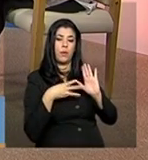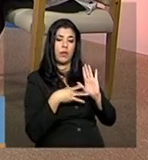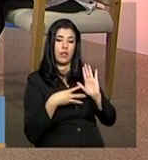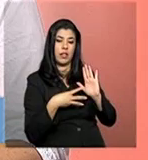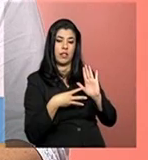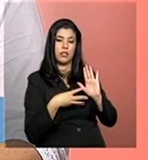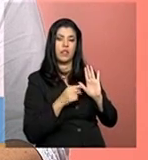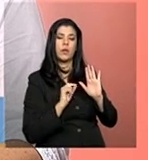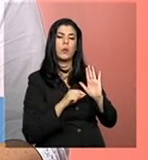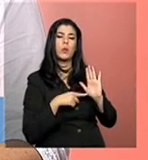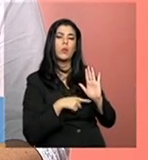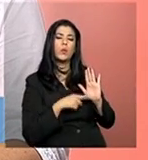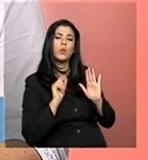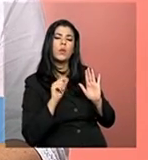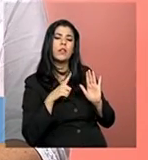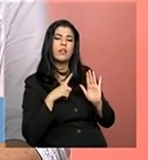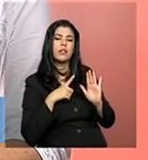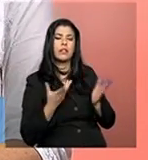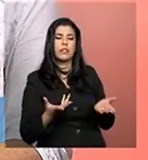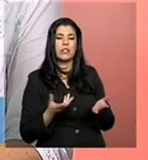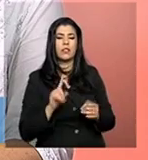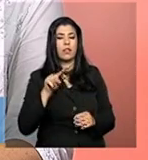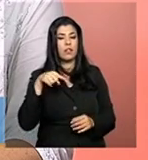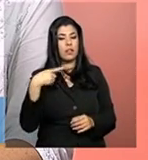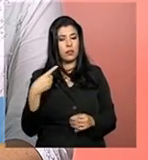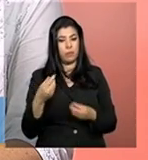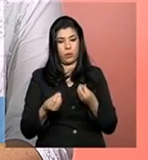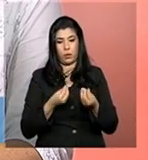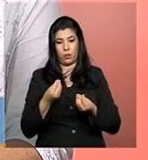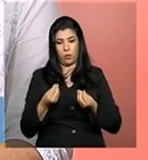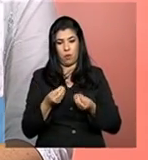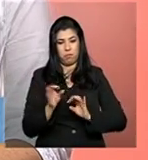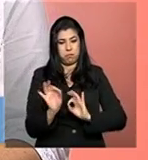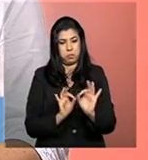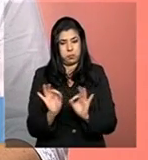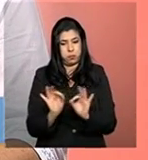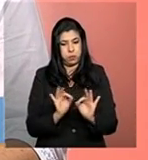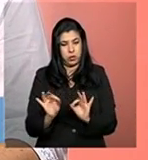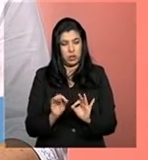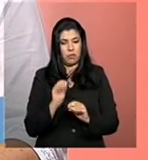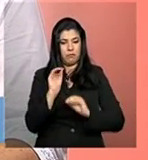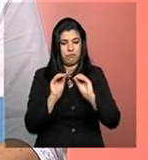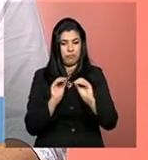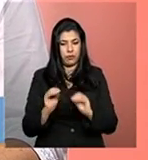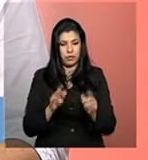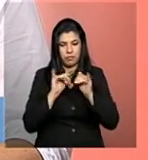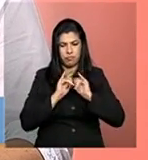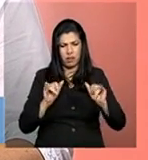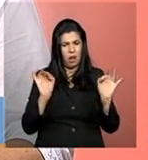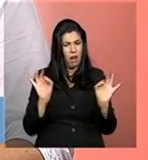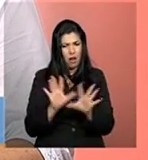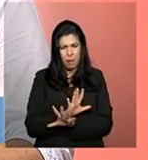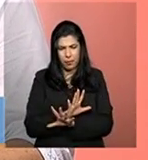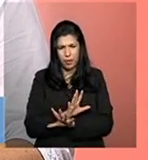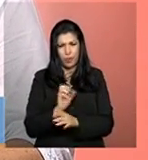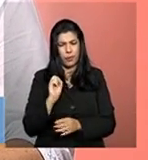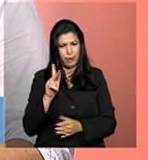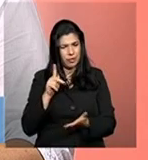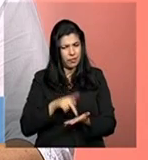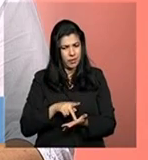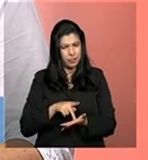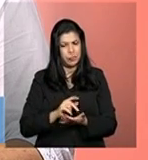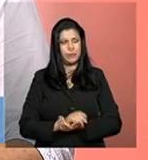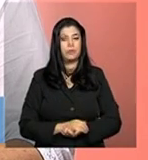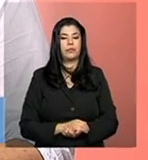consta dessa sessão 3? E depois dela preenchida, podemos dizer que o cadastro está concluído? Então, a sessão